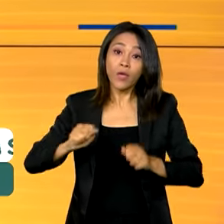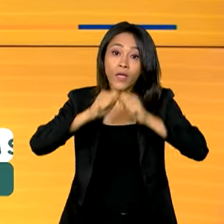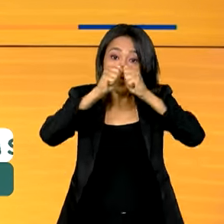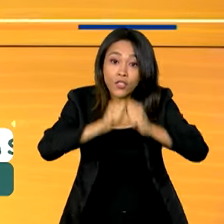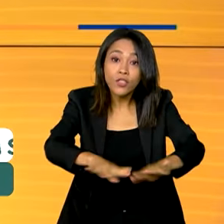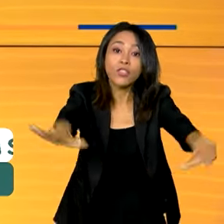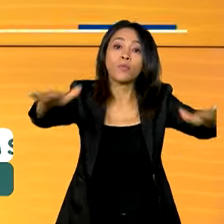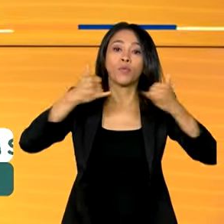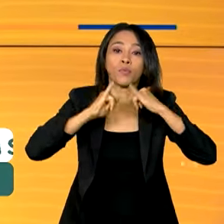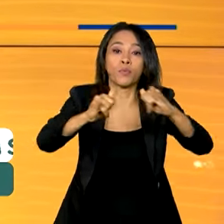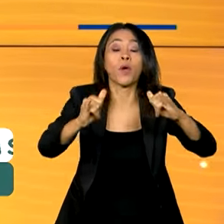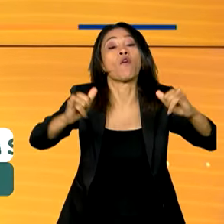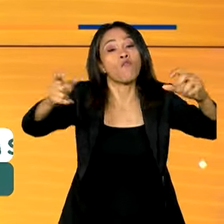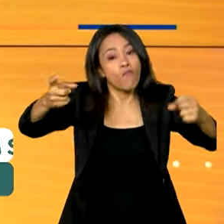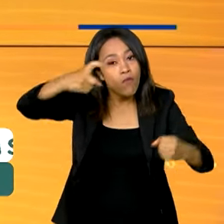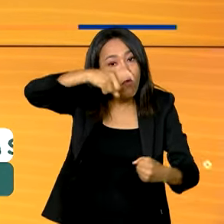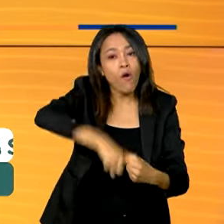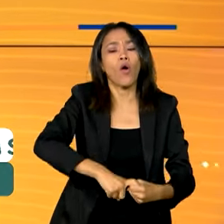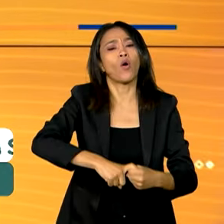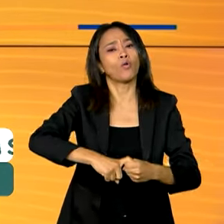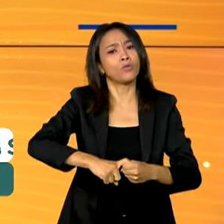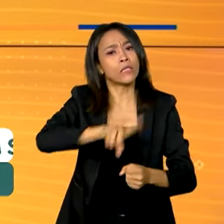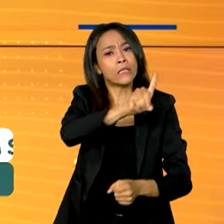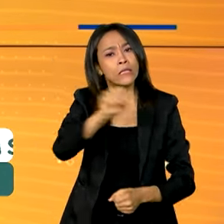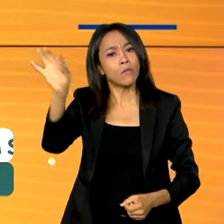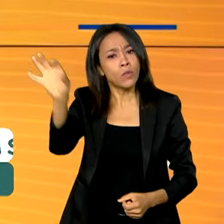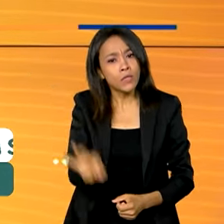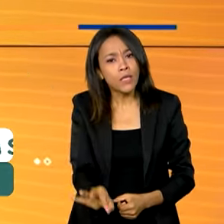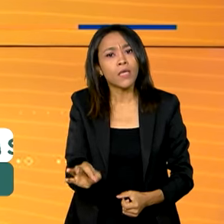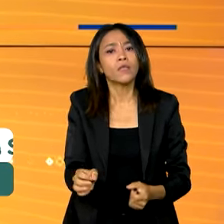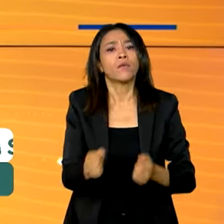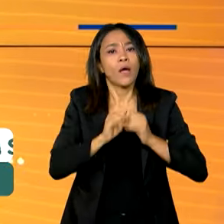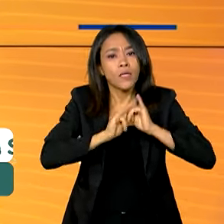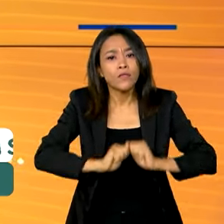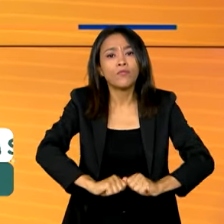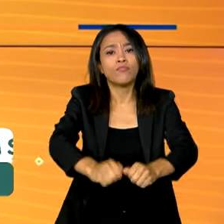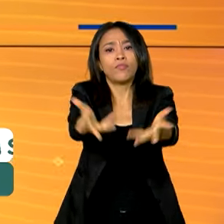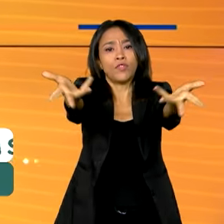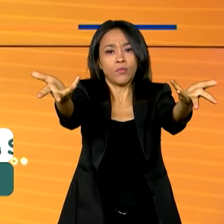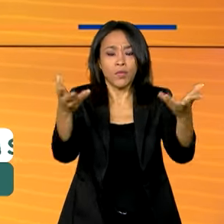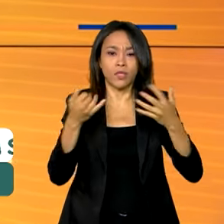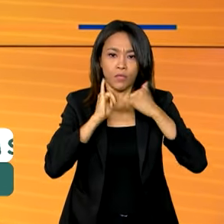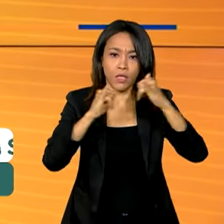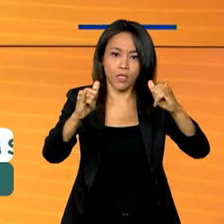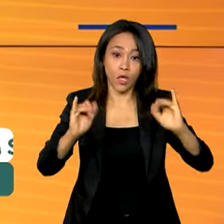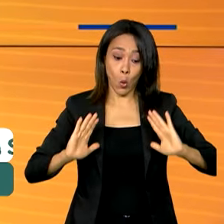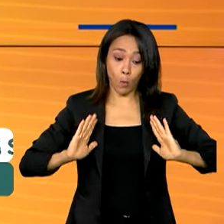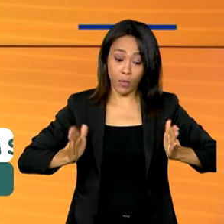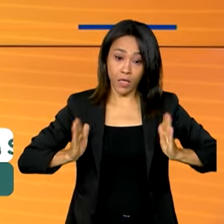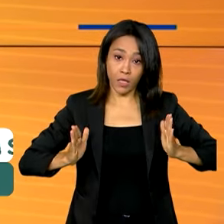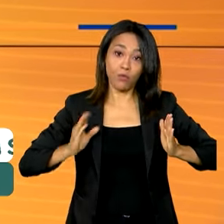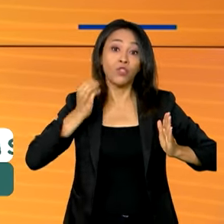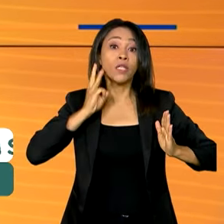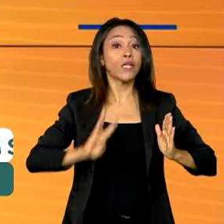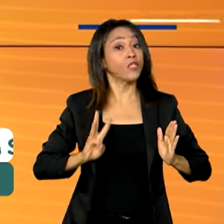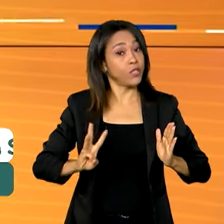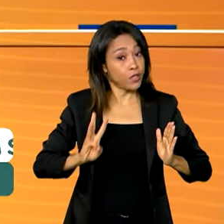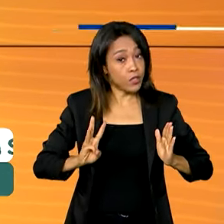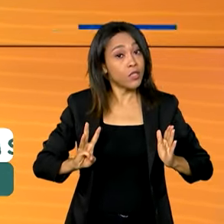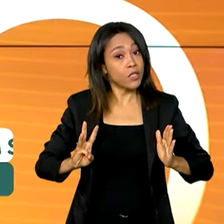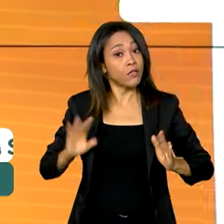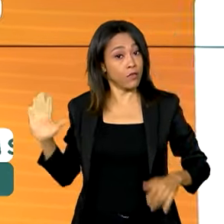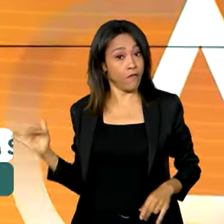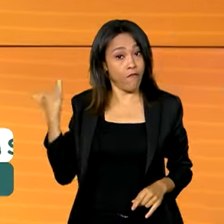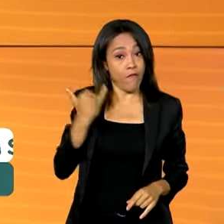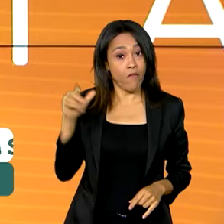Paulo, retome o fornecimento completo de energia na capital paulista. O prazo de três dias foi dado pelo ministro